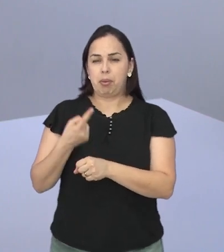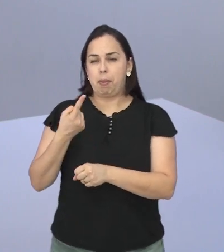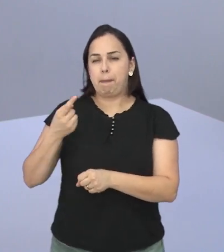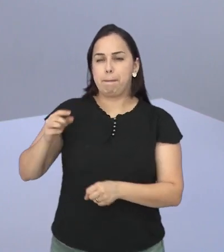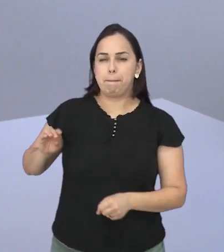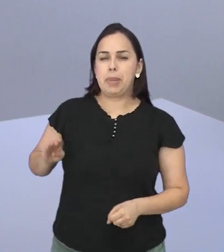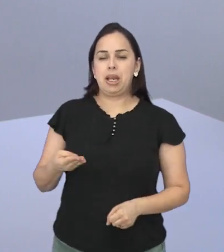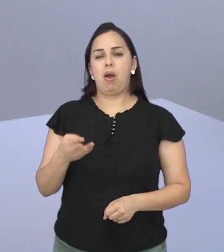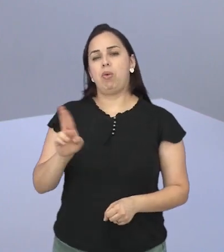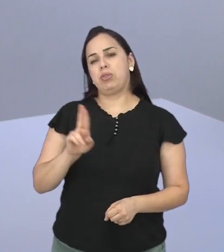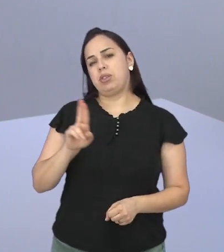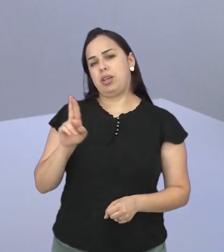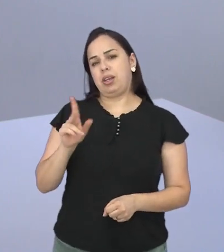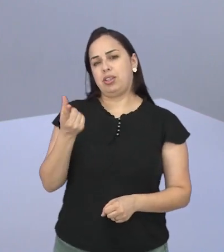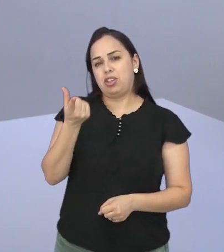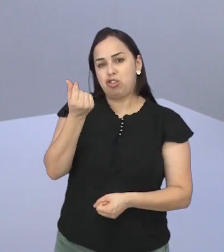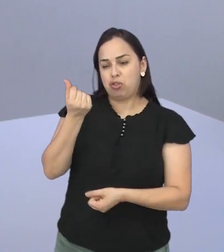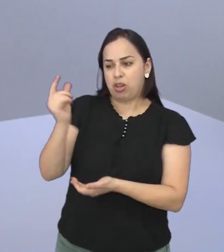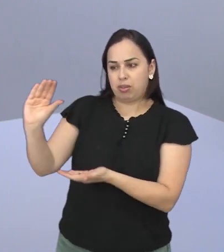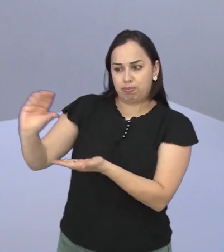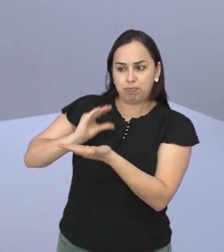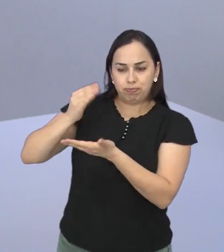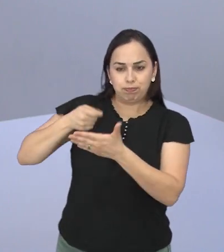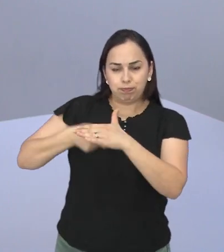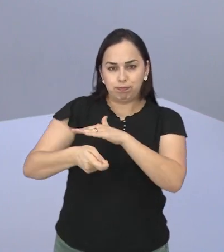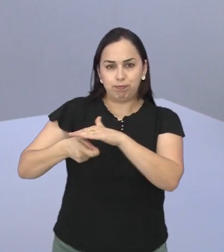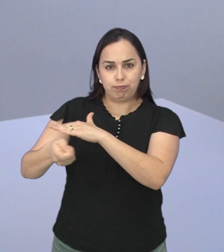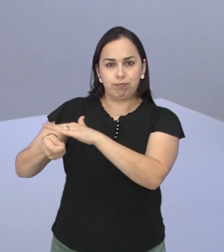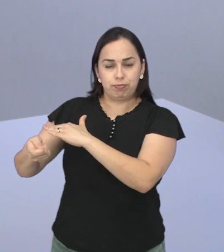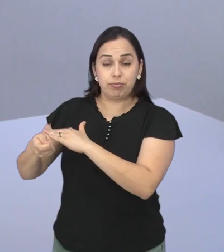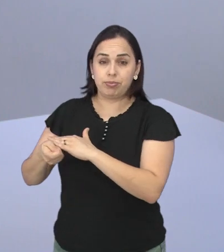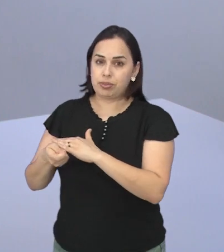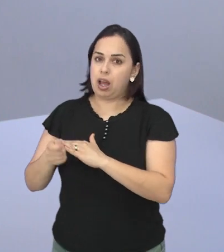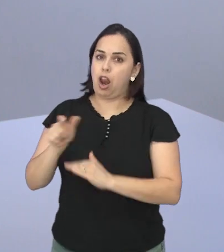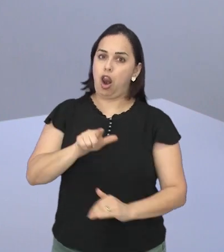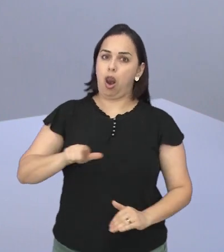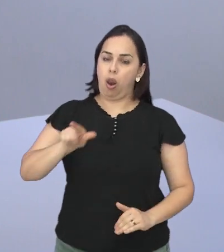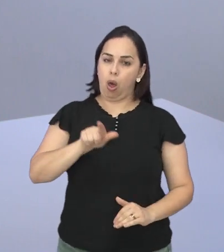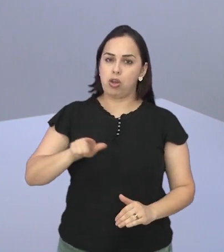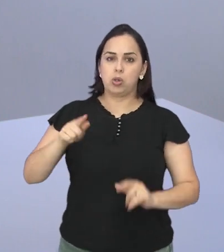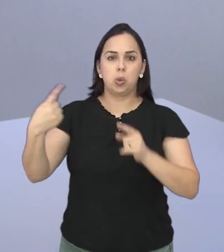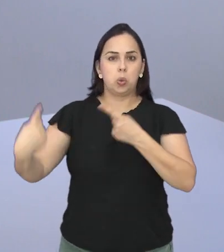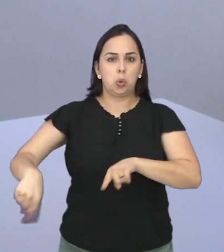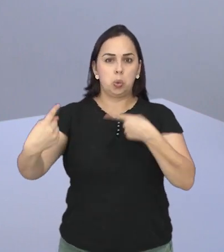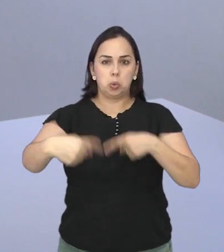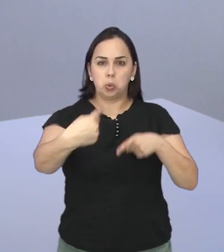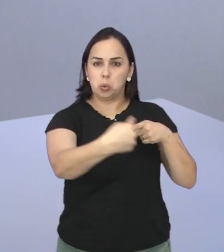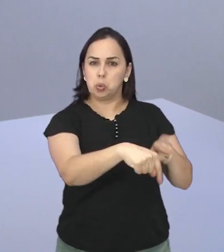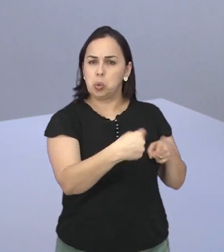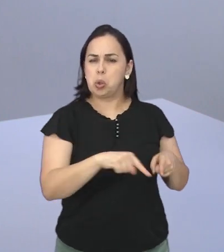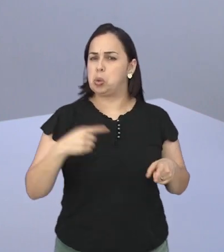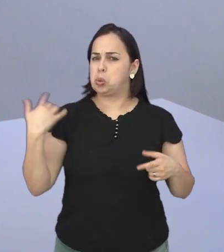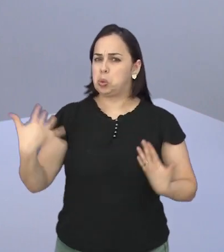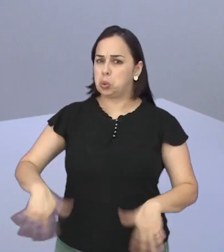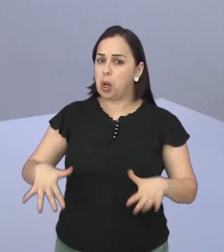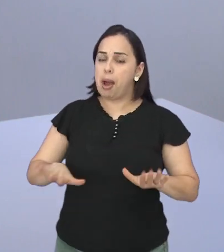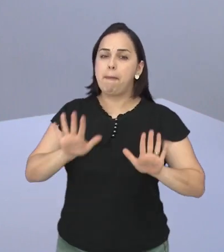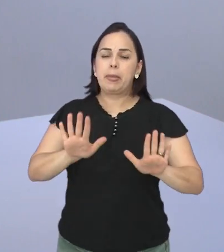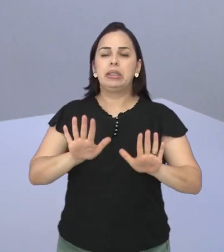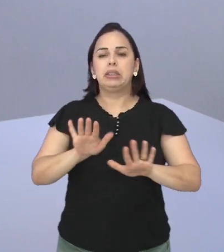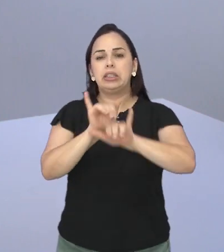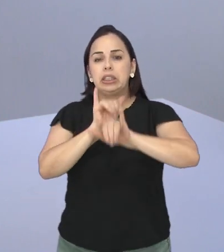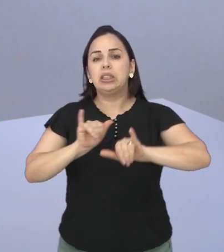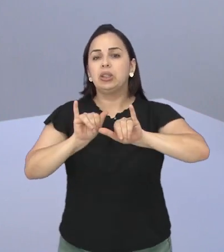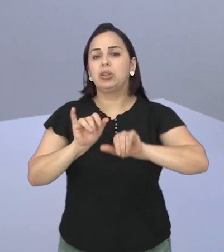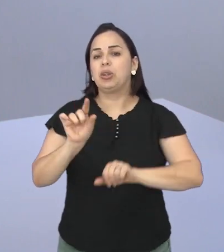bilhão de reais de investimento nessa área de saúde É claro que os desafios são grandes mas